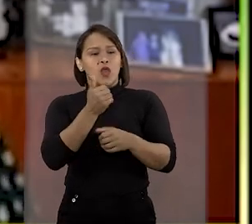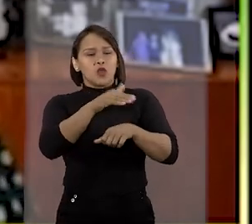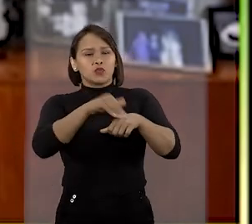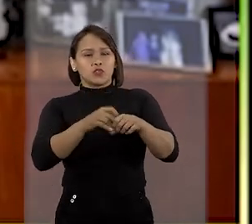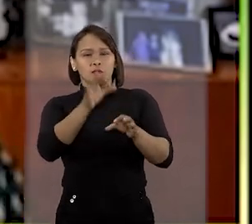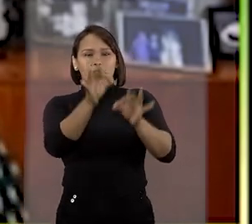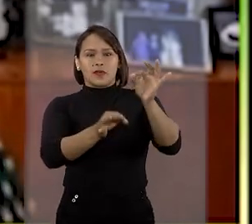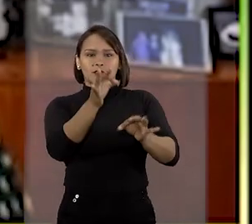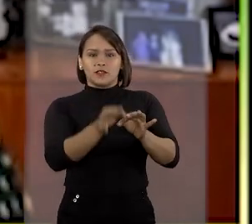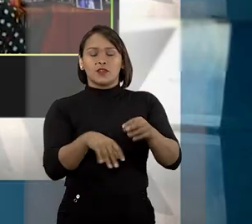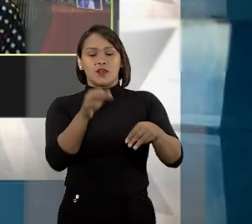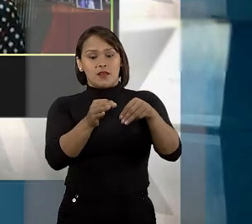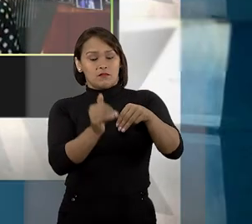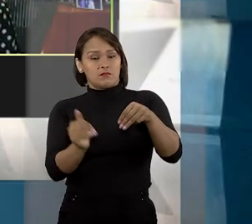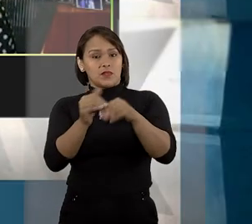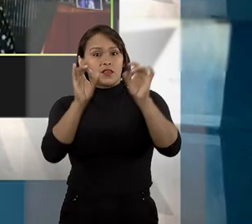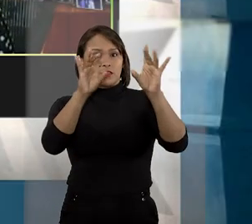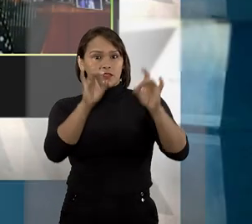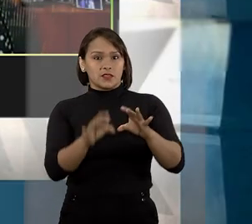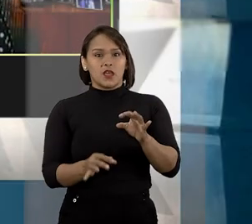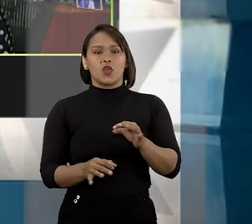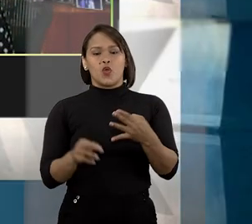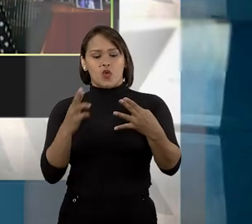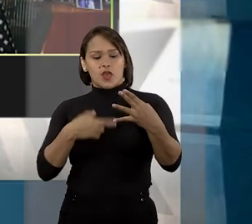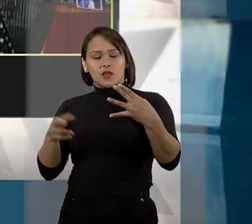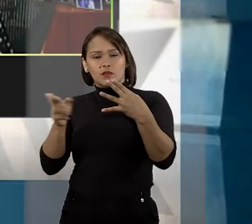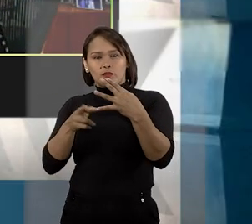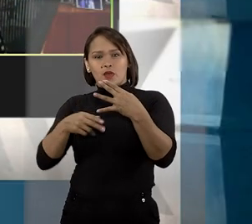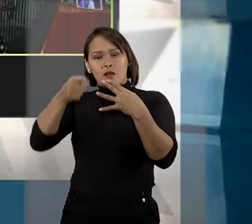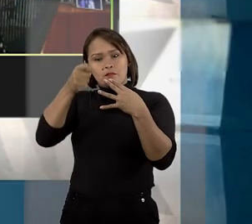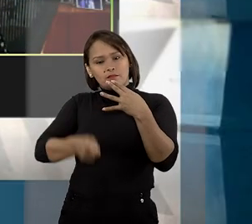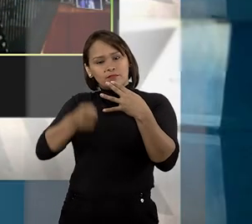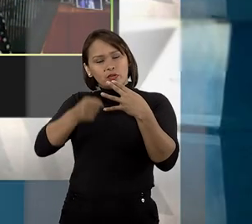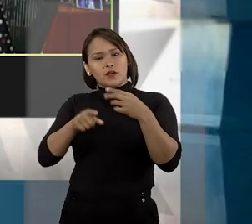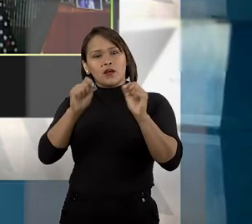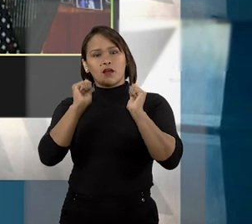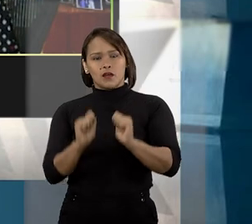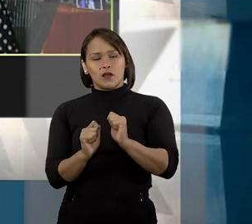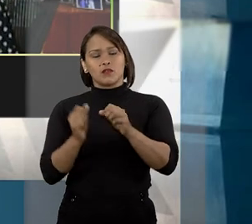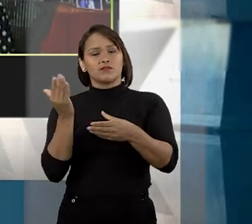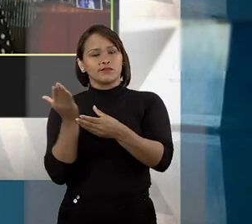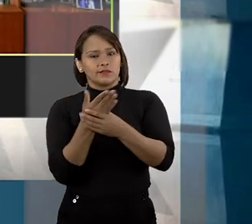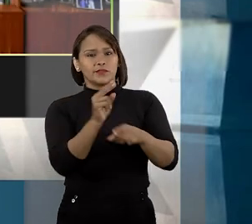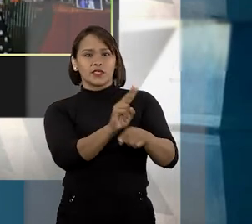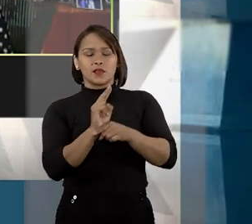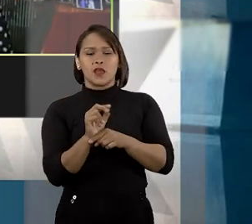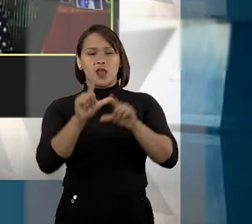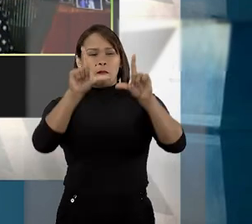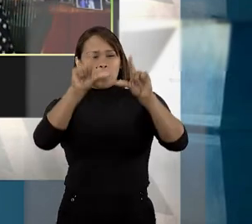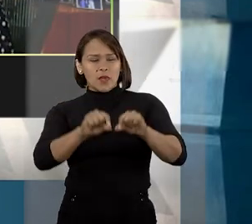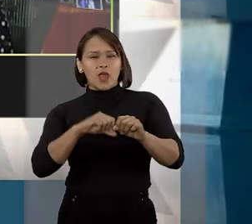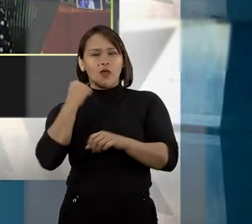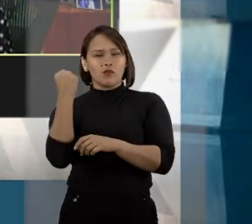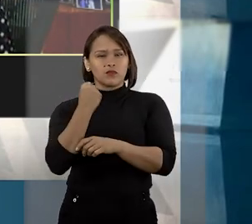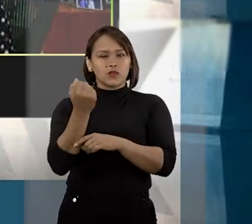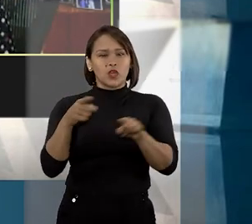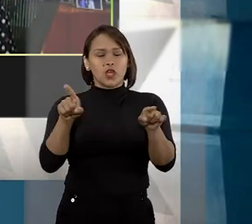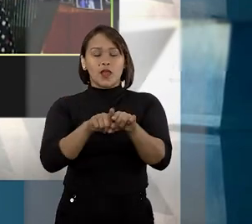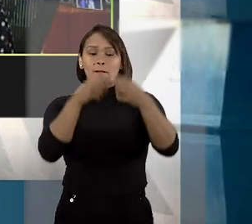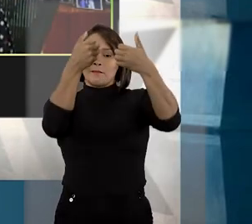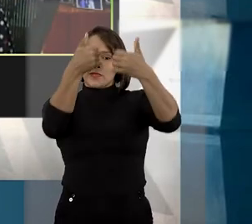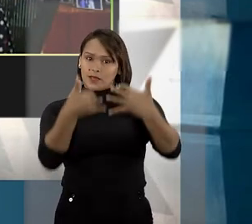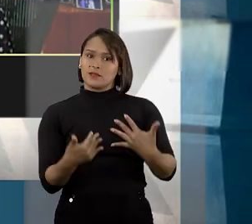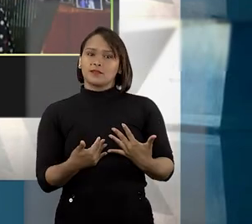convocações da justiça, a ministra destacou que o juízo de primeiro grau poderá aplicar medidas cautelares menos rígidas,